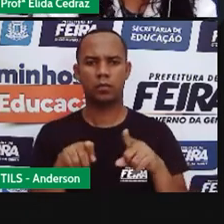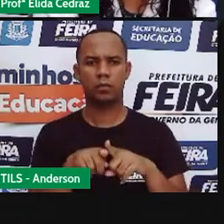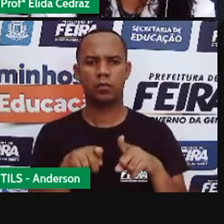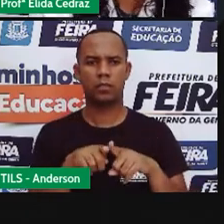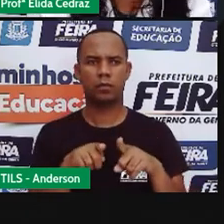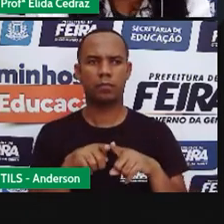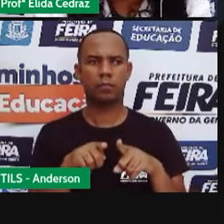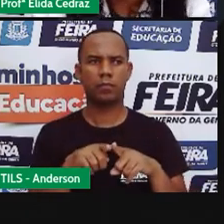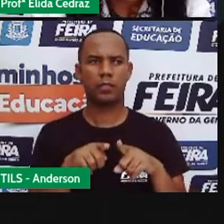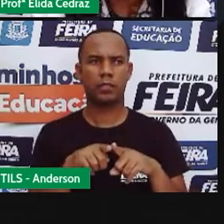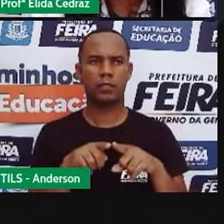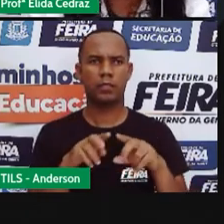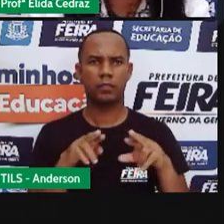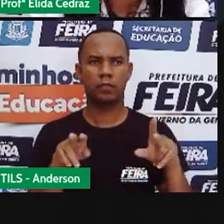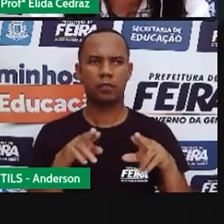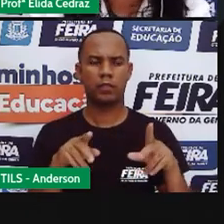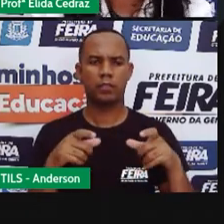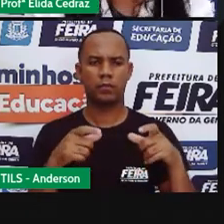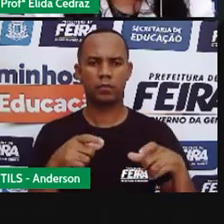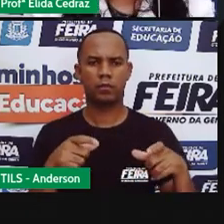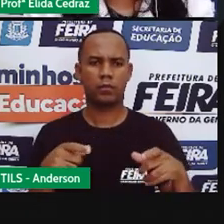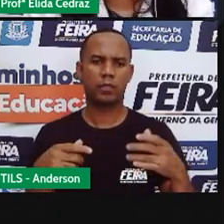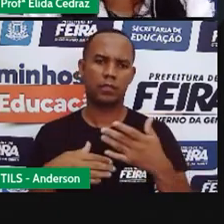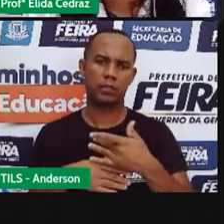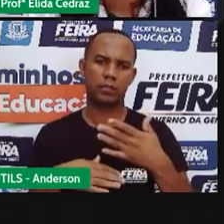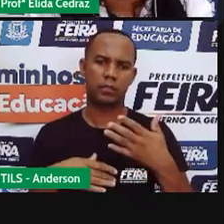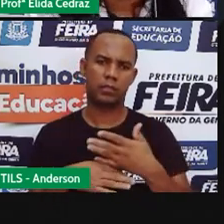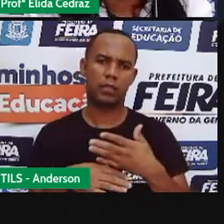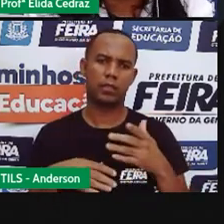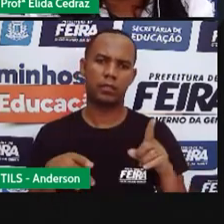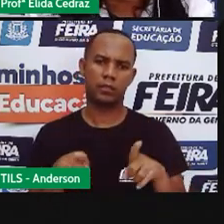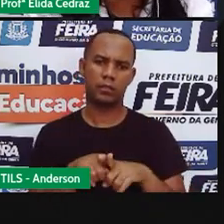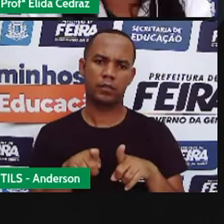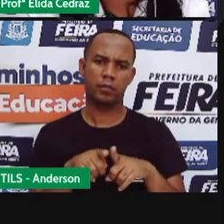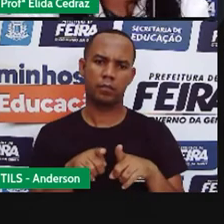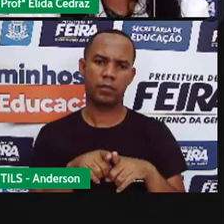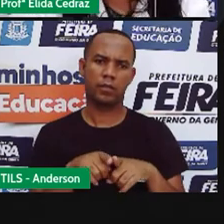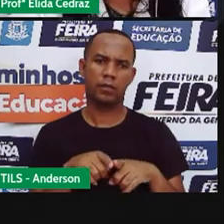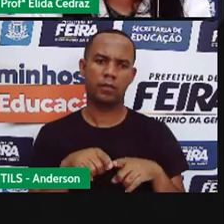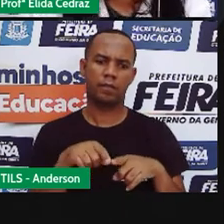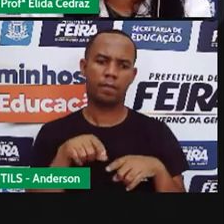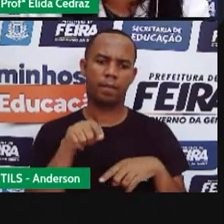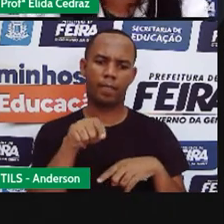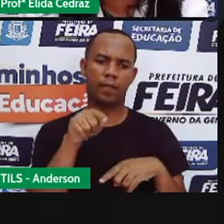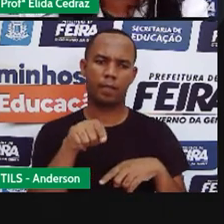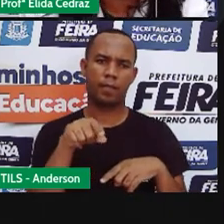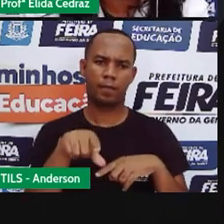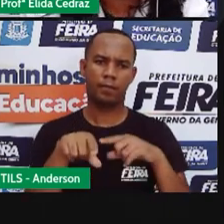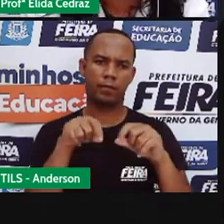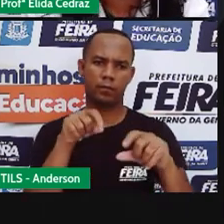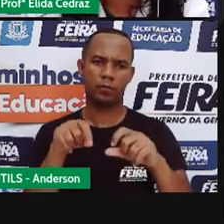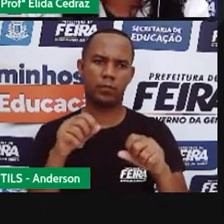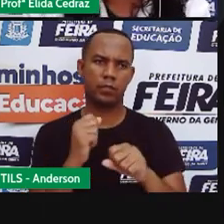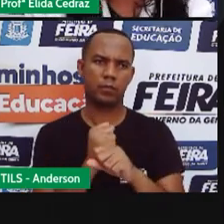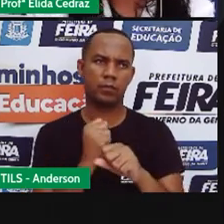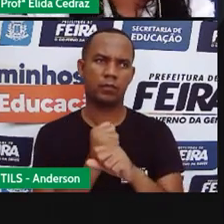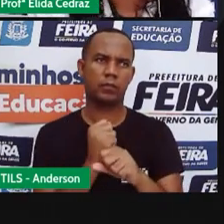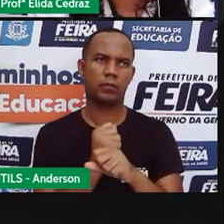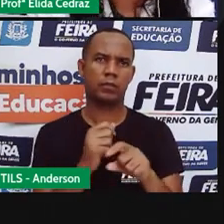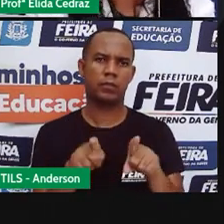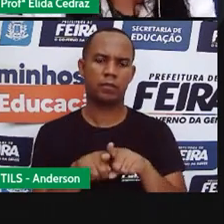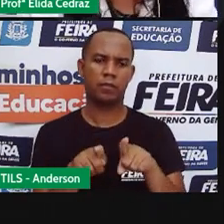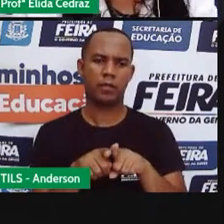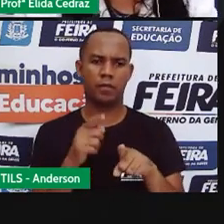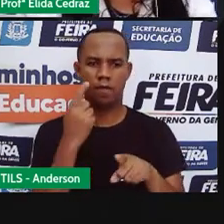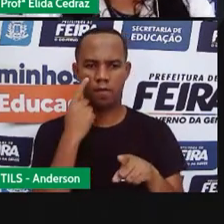naquela cidade naquele local onde vai ser feita a propriedade onde vai ser vida aquela construção você